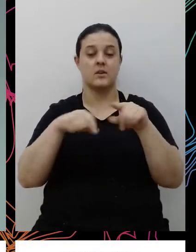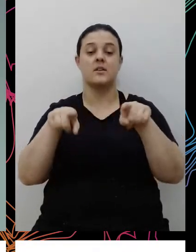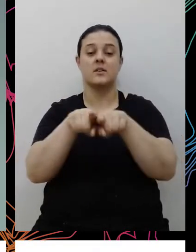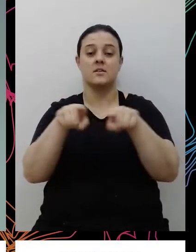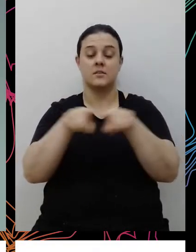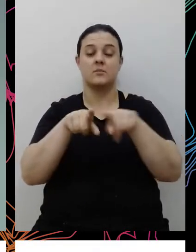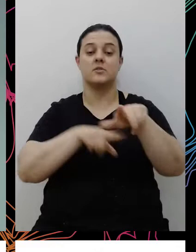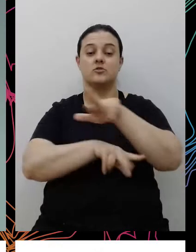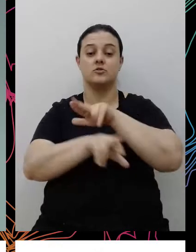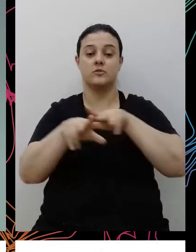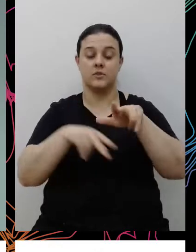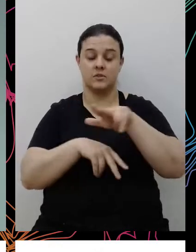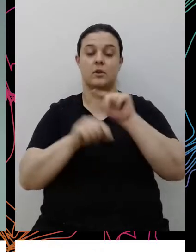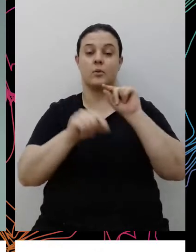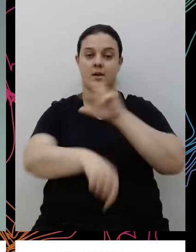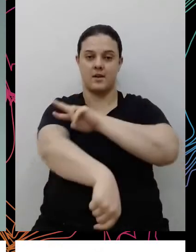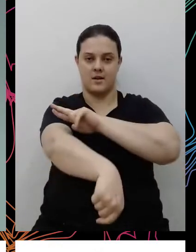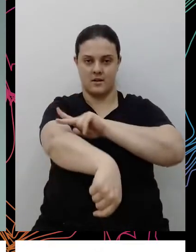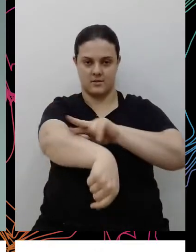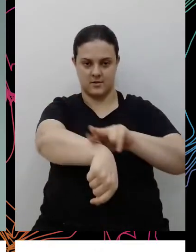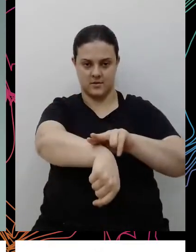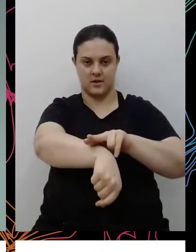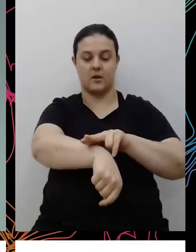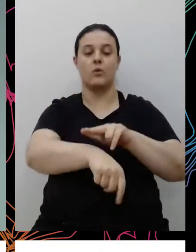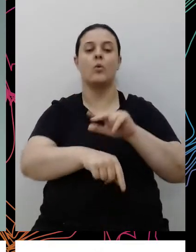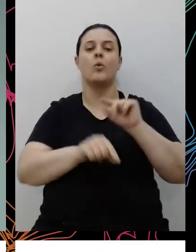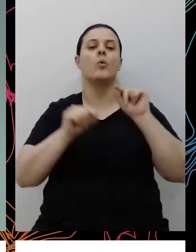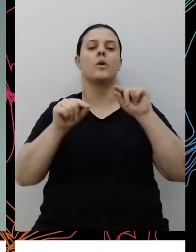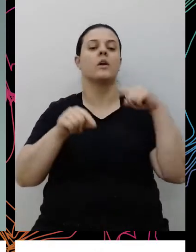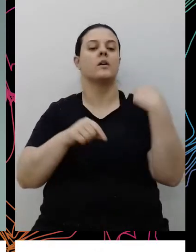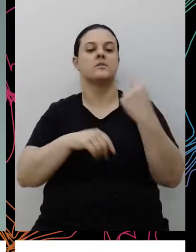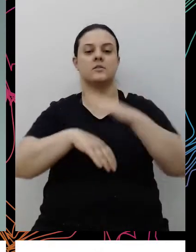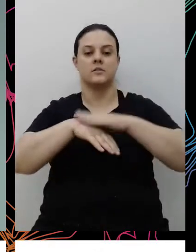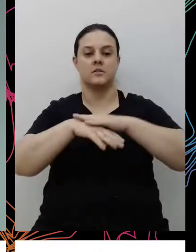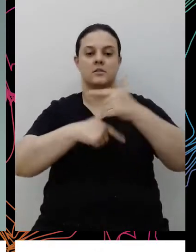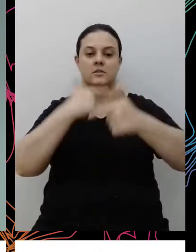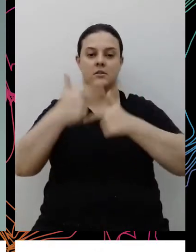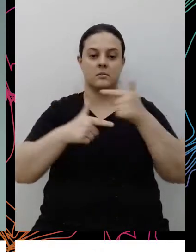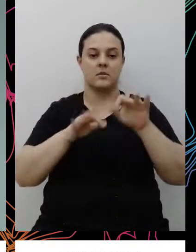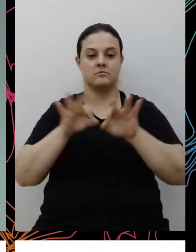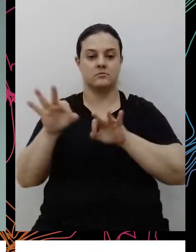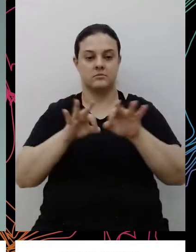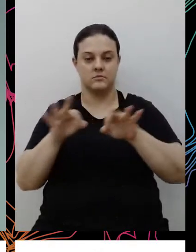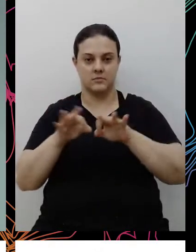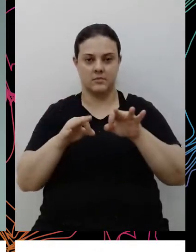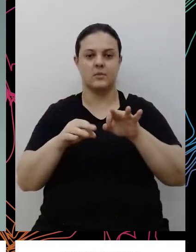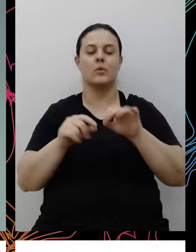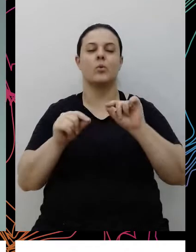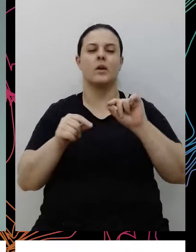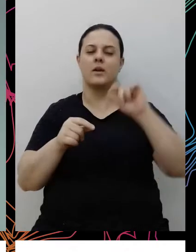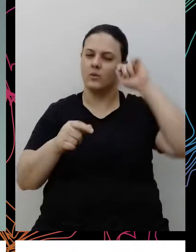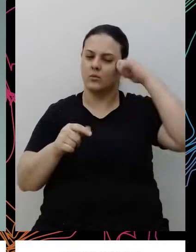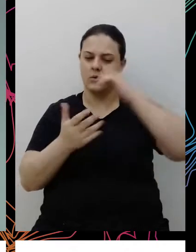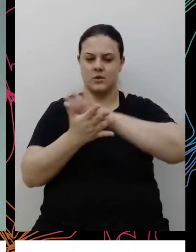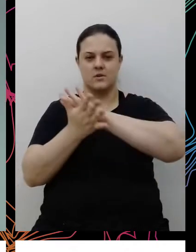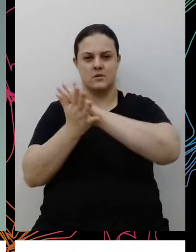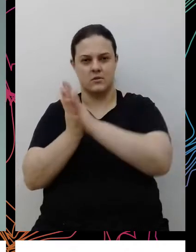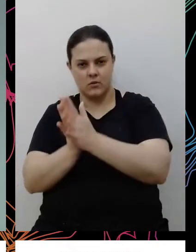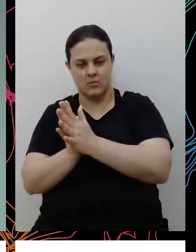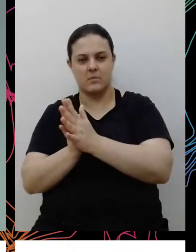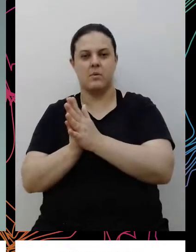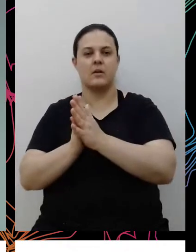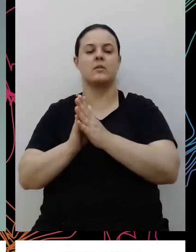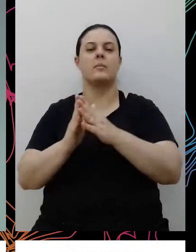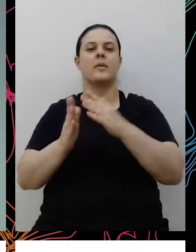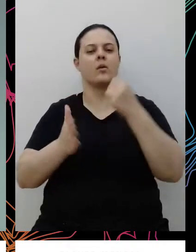diversidade racial, o que nós temos feito, qual é o nosso plano antirracista, o que a gente tem trabalhado